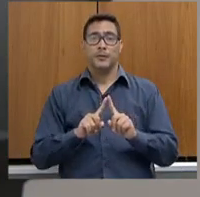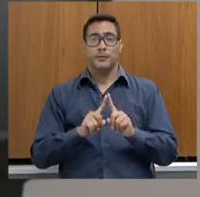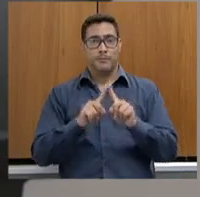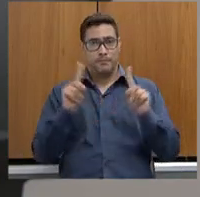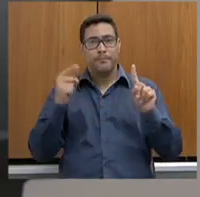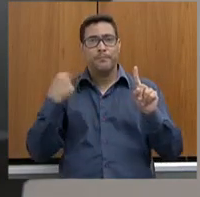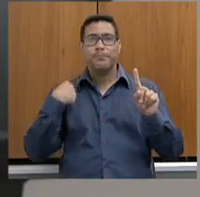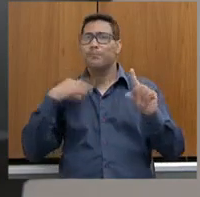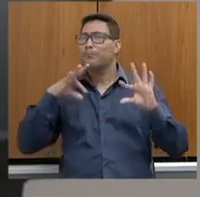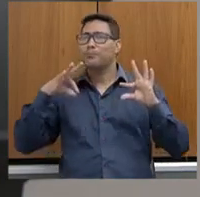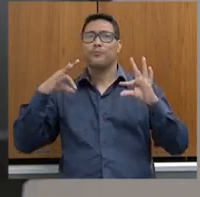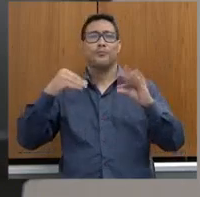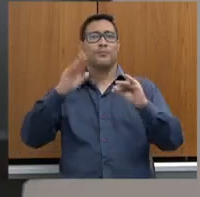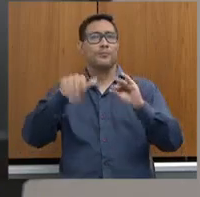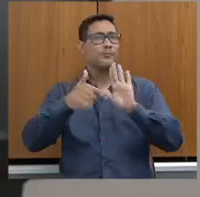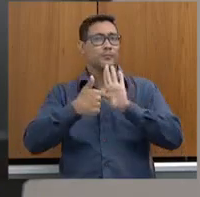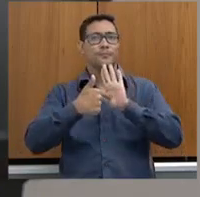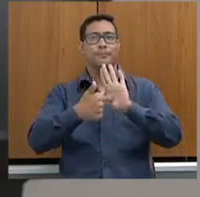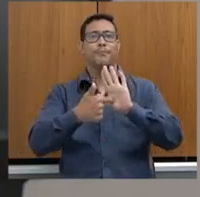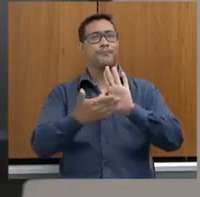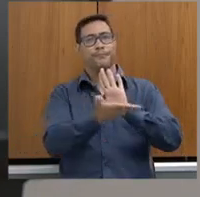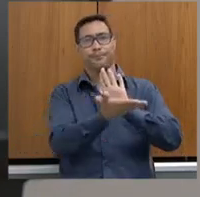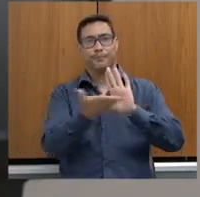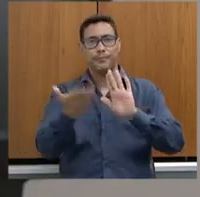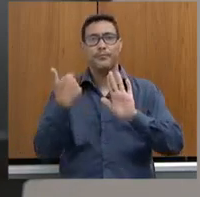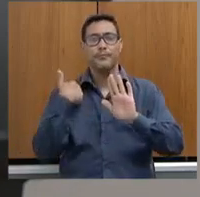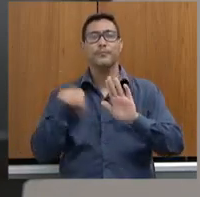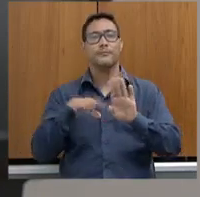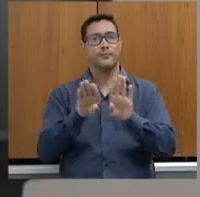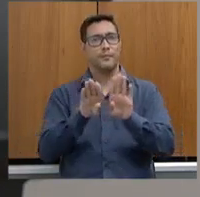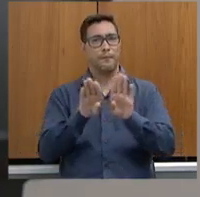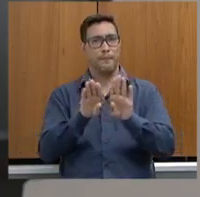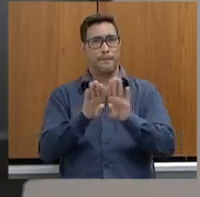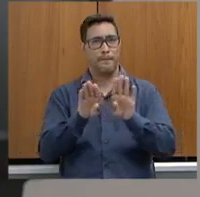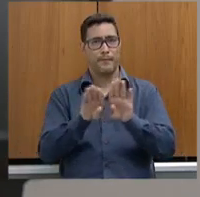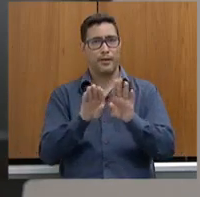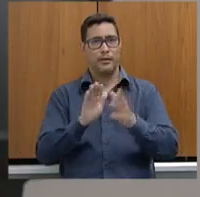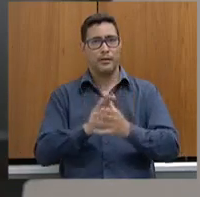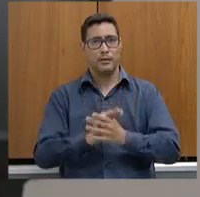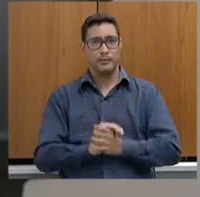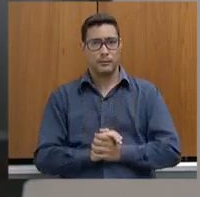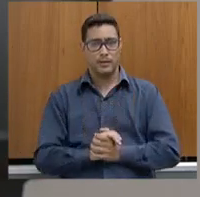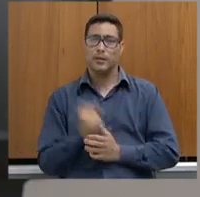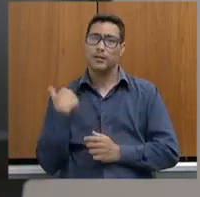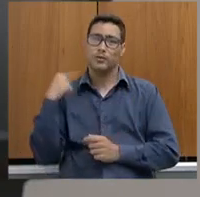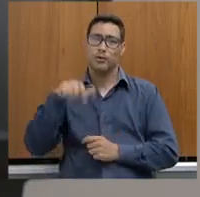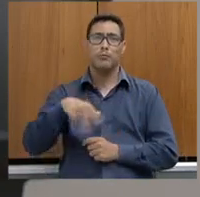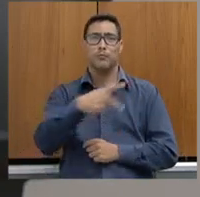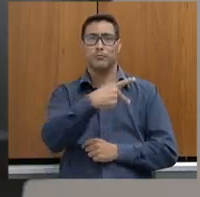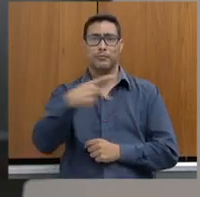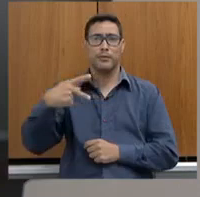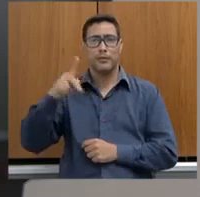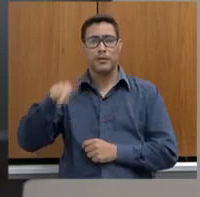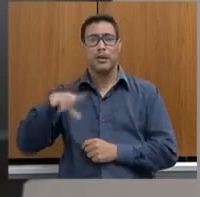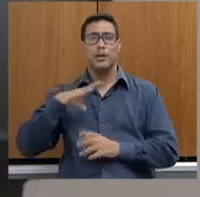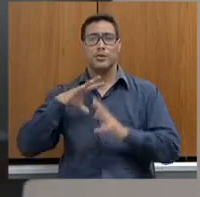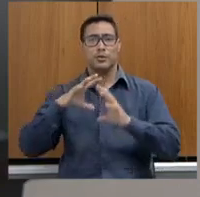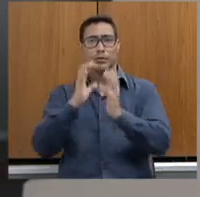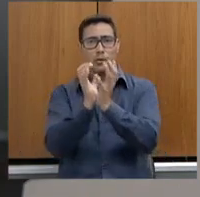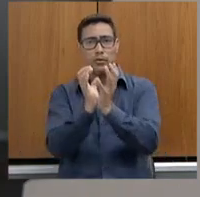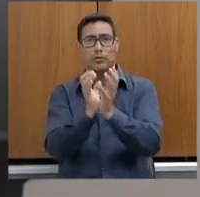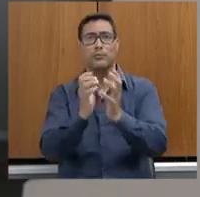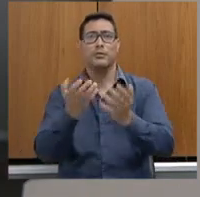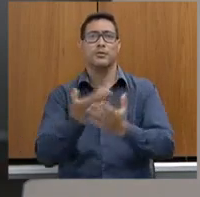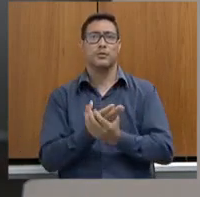de toda a apresentação que o senhor fez, e aqui fazendo uso já como presidente da comissão, da parte da minha